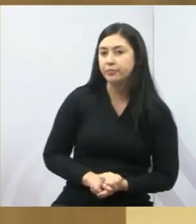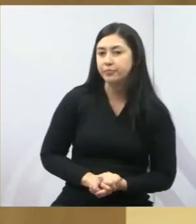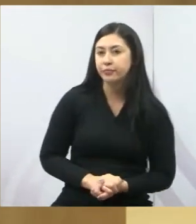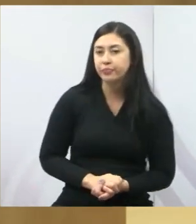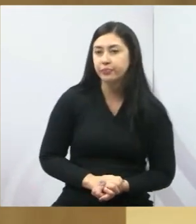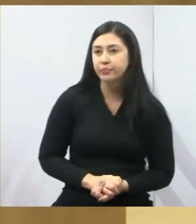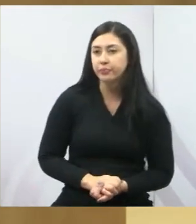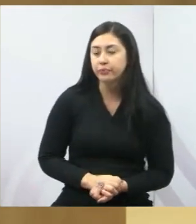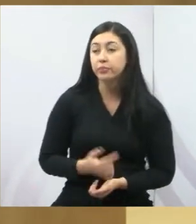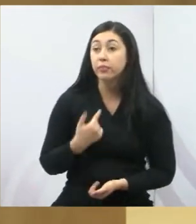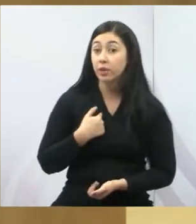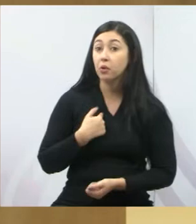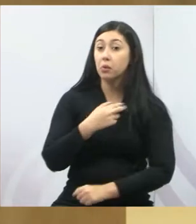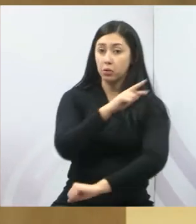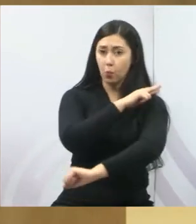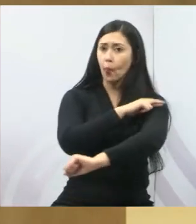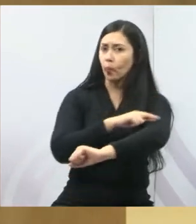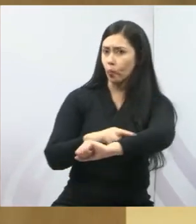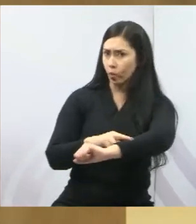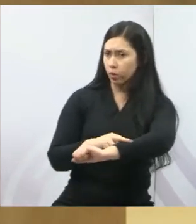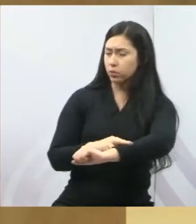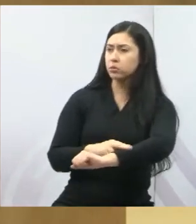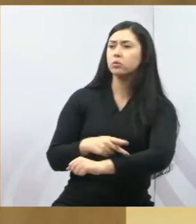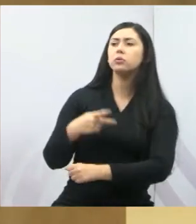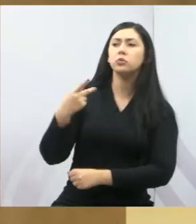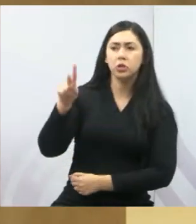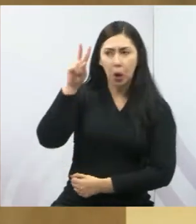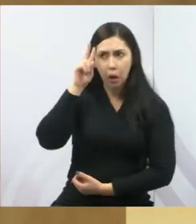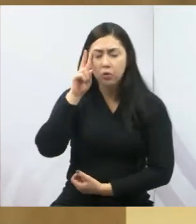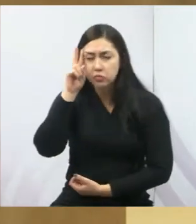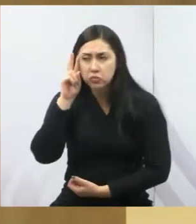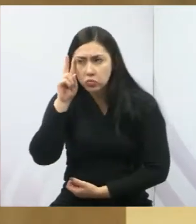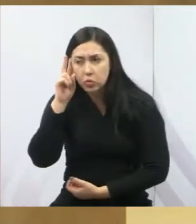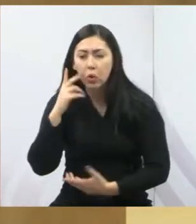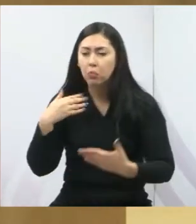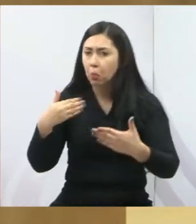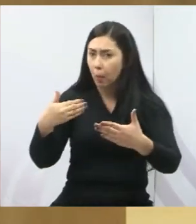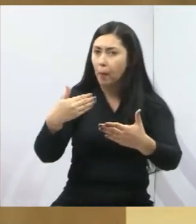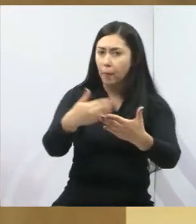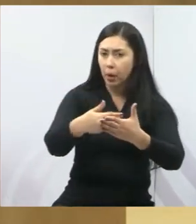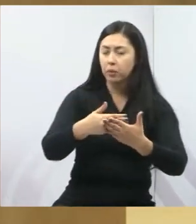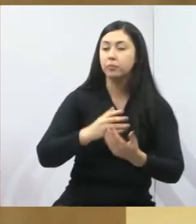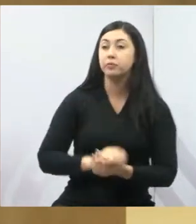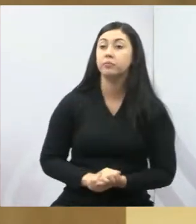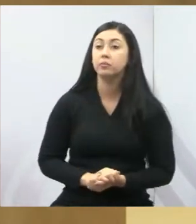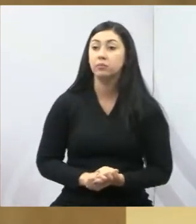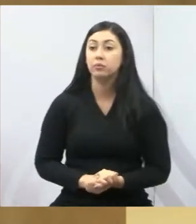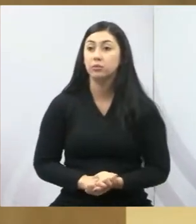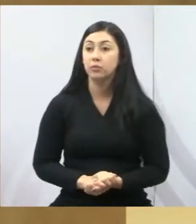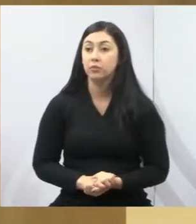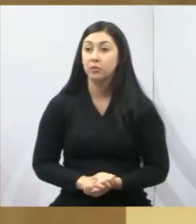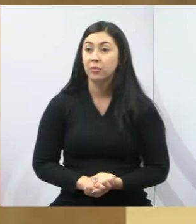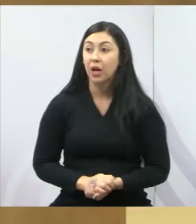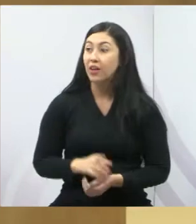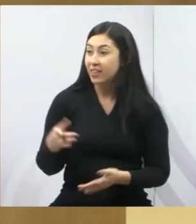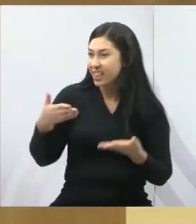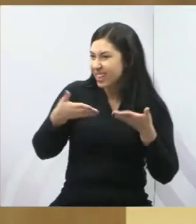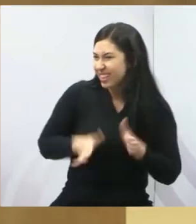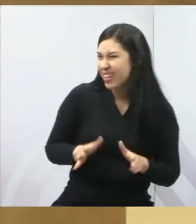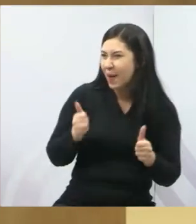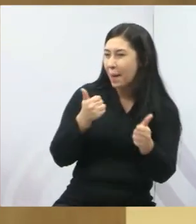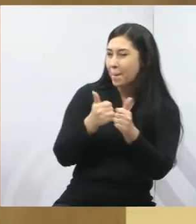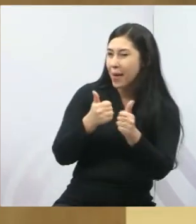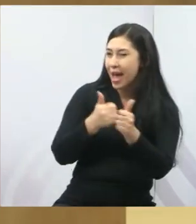Eu tenho muito respeito pelo seu mandato, pela sua história de vida, pela sua trajetória. Aliás, nasceu perto da minha mãe,